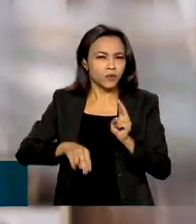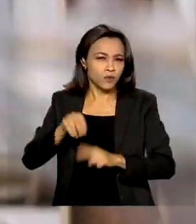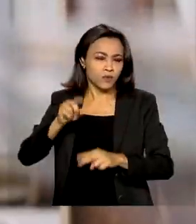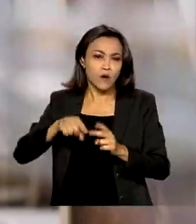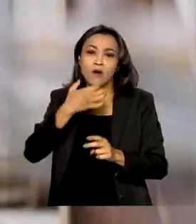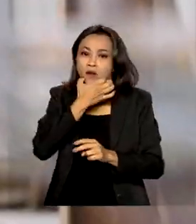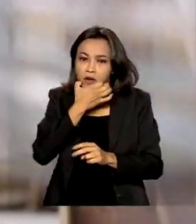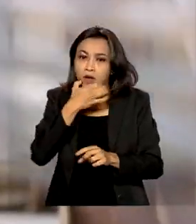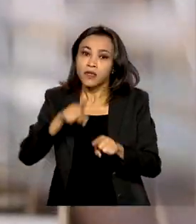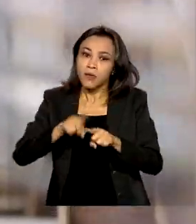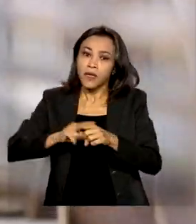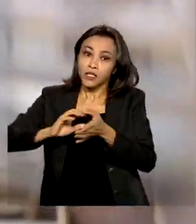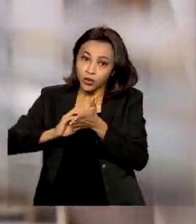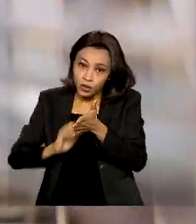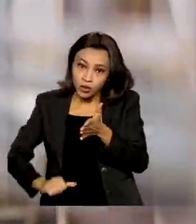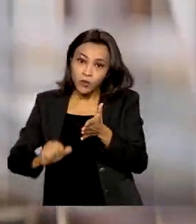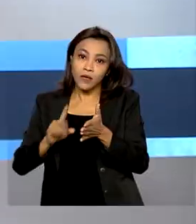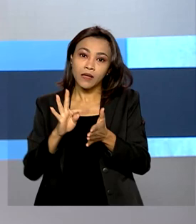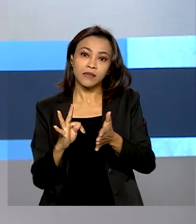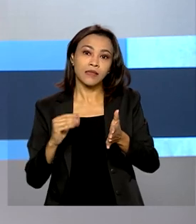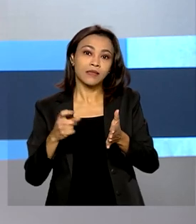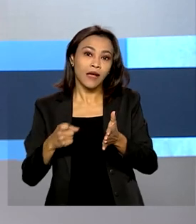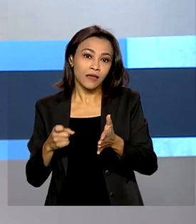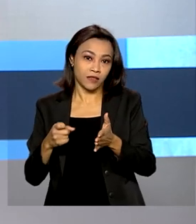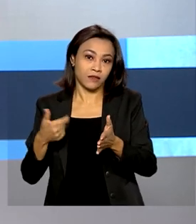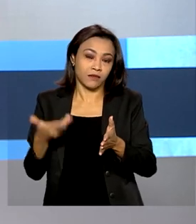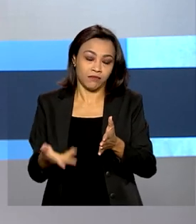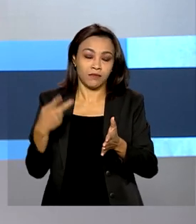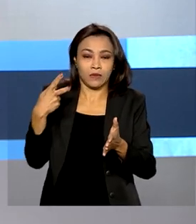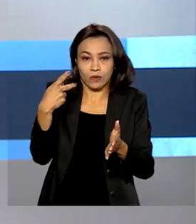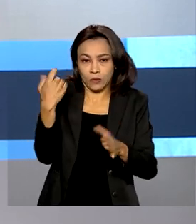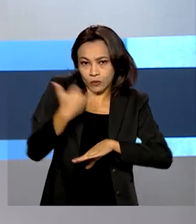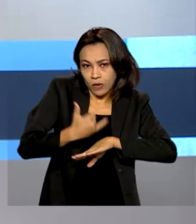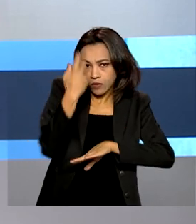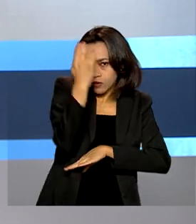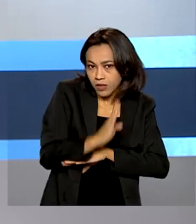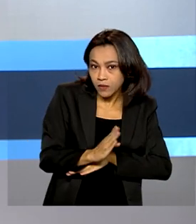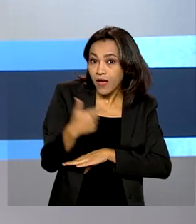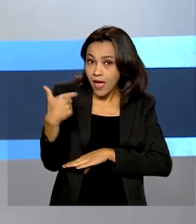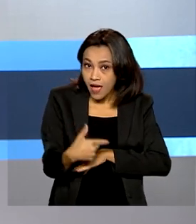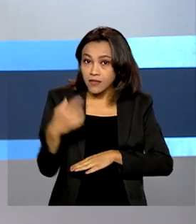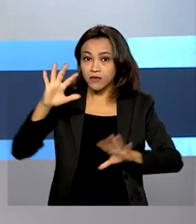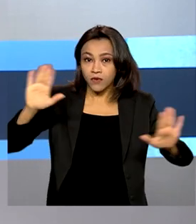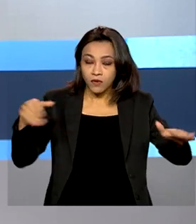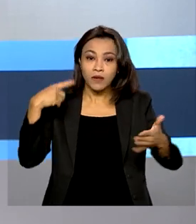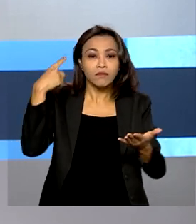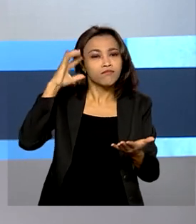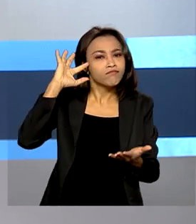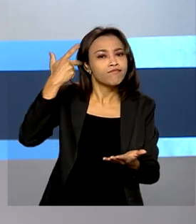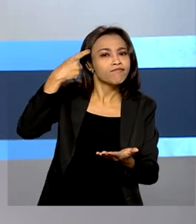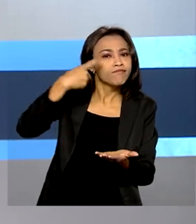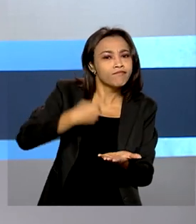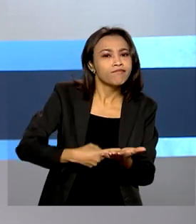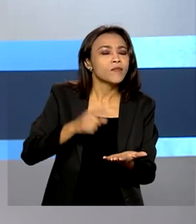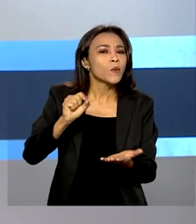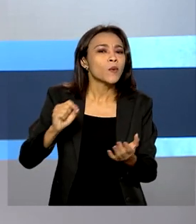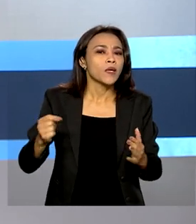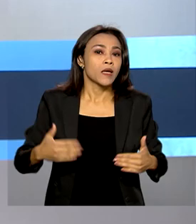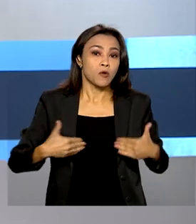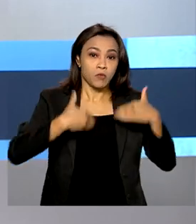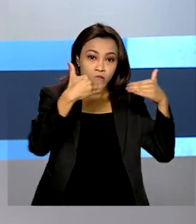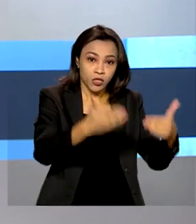de taxa extra do aço brasileiro. As negociações foram feitas de forma conjunta pelos Ministérios das Relações